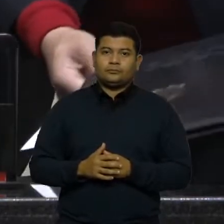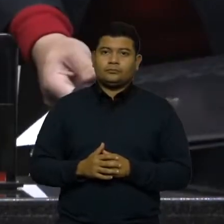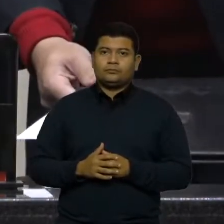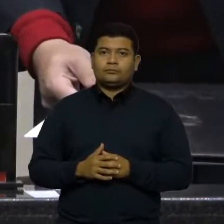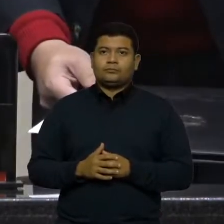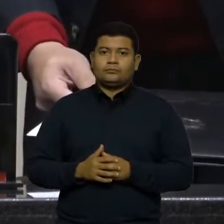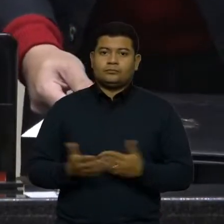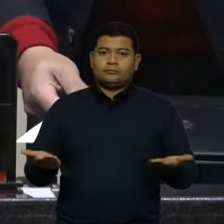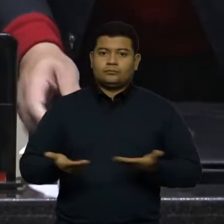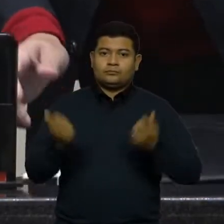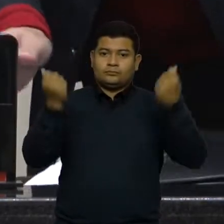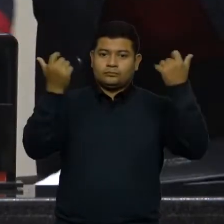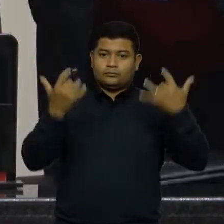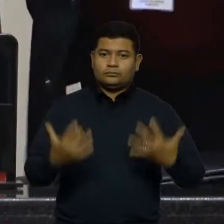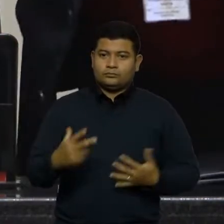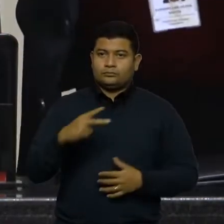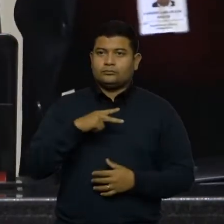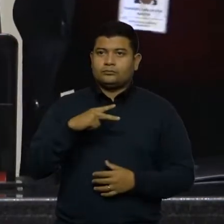Explicações pessoais.